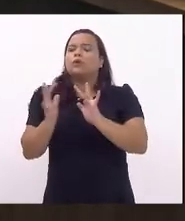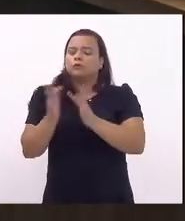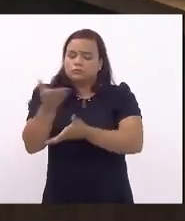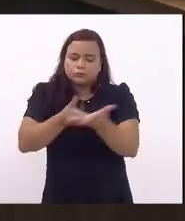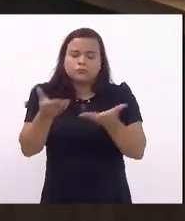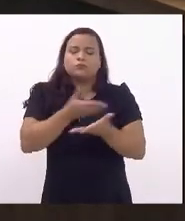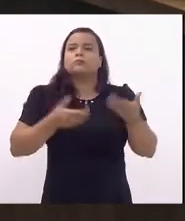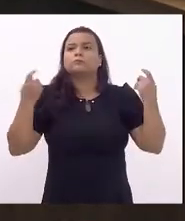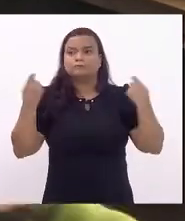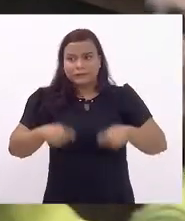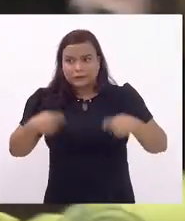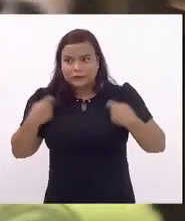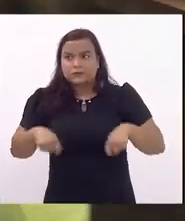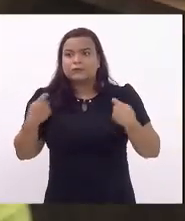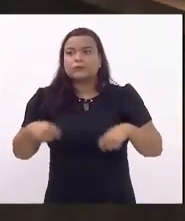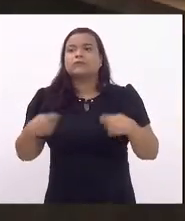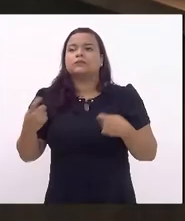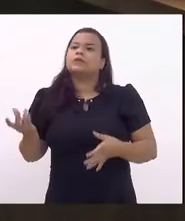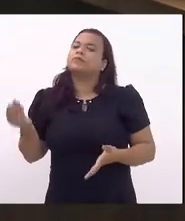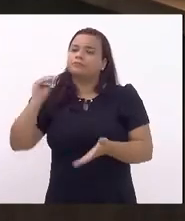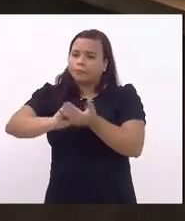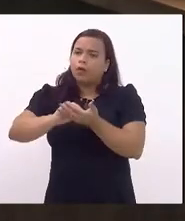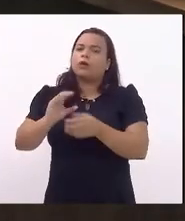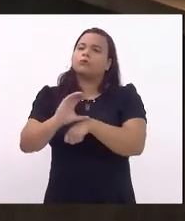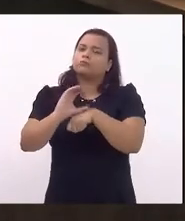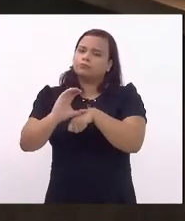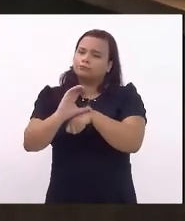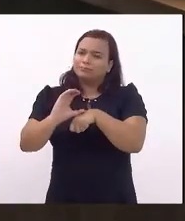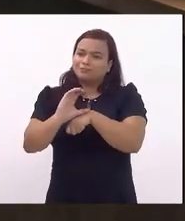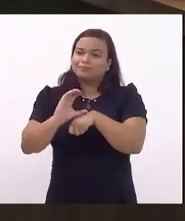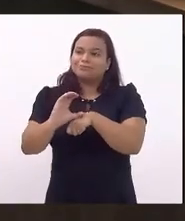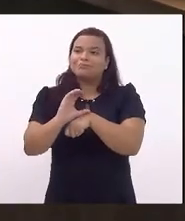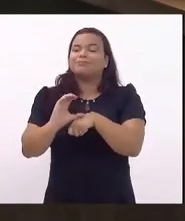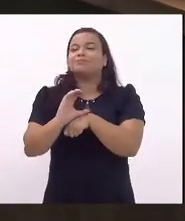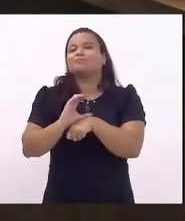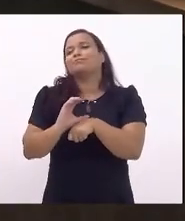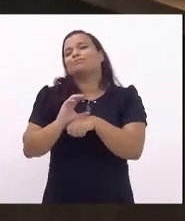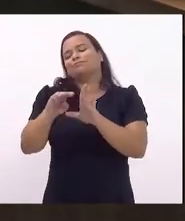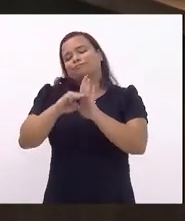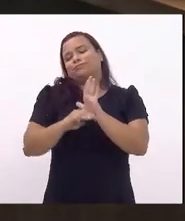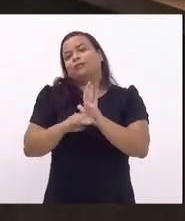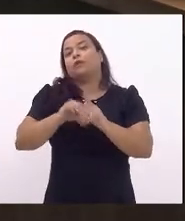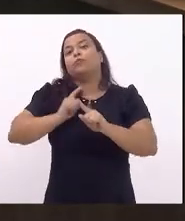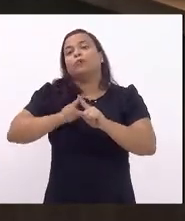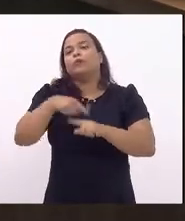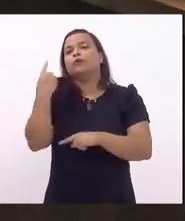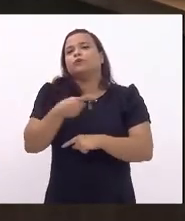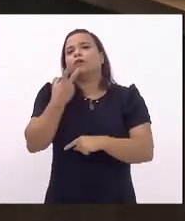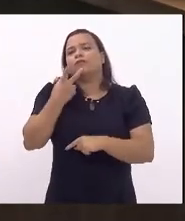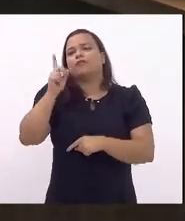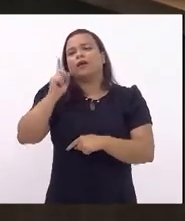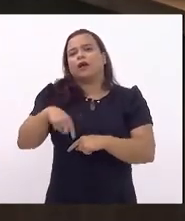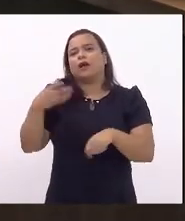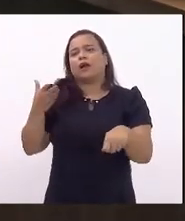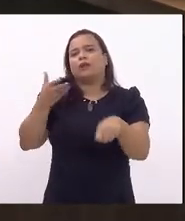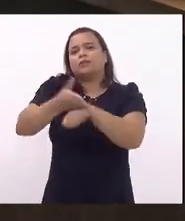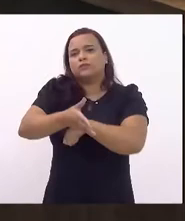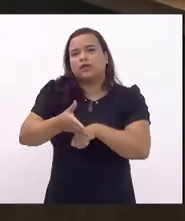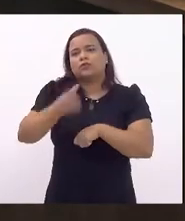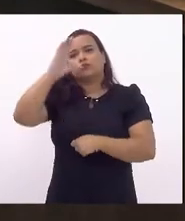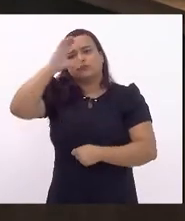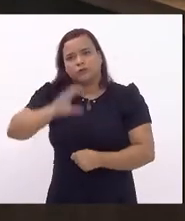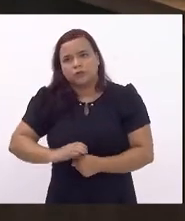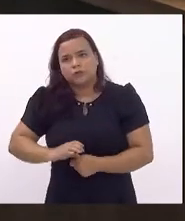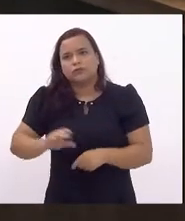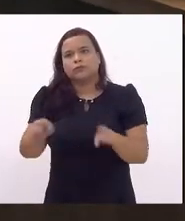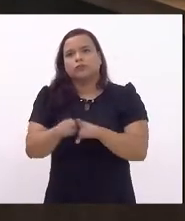esteja colocada na nossa Constituição, afinal de contas, estamos falando de acesso à cidadania, acesso